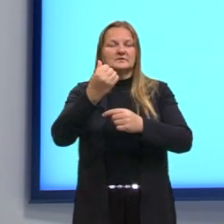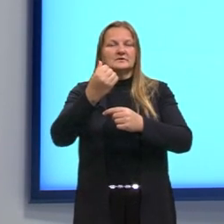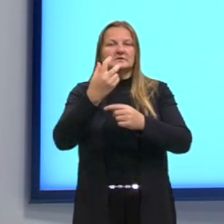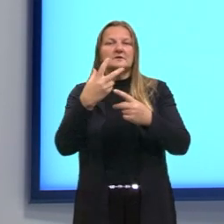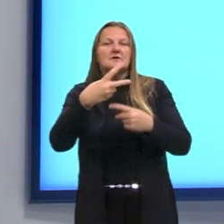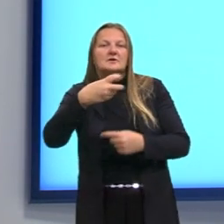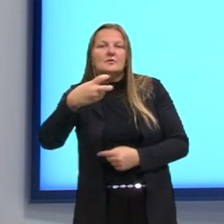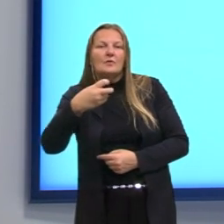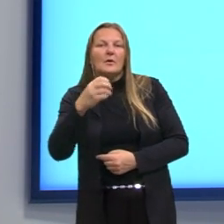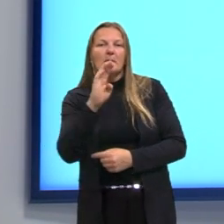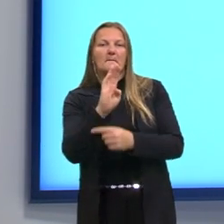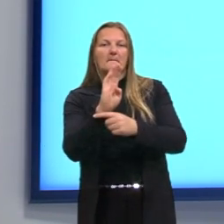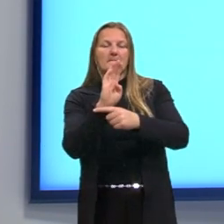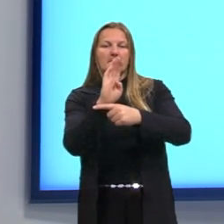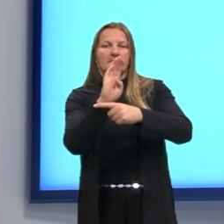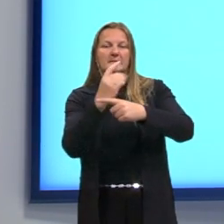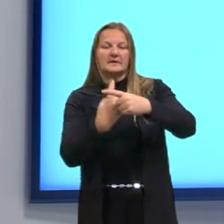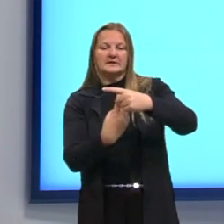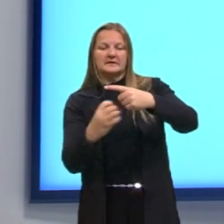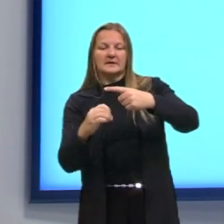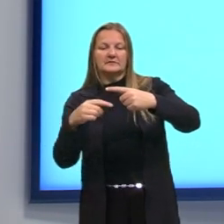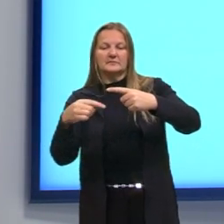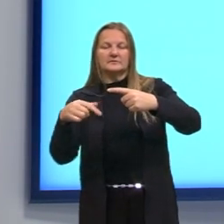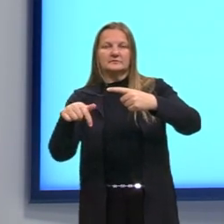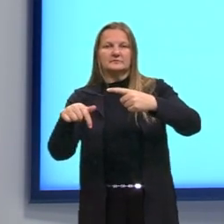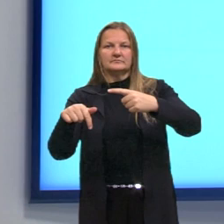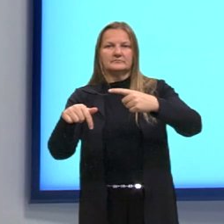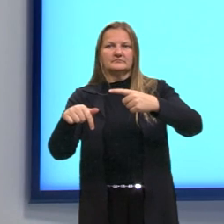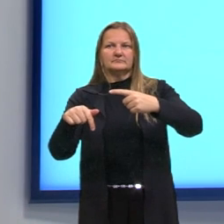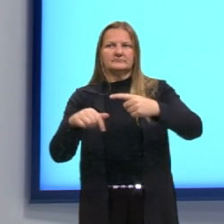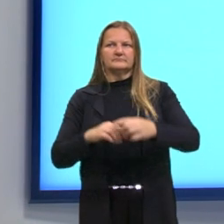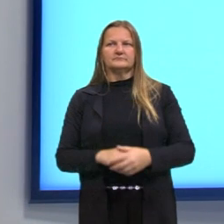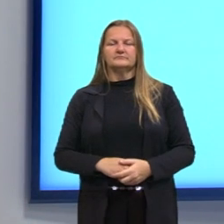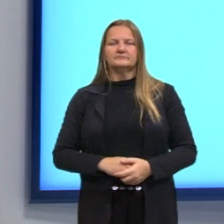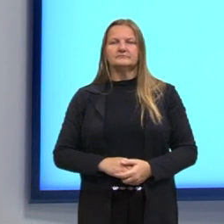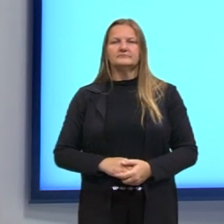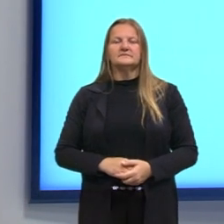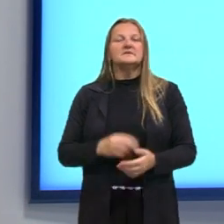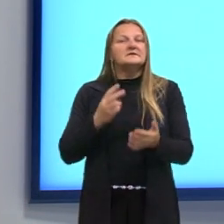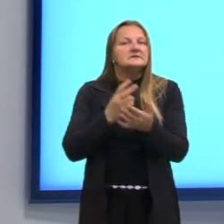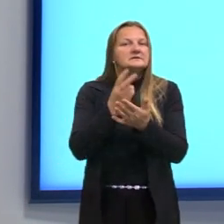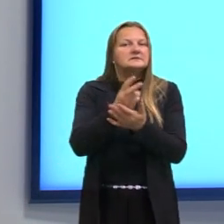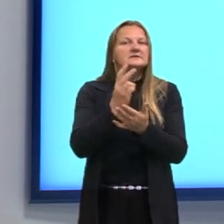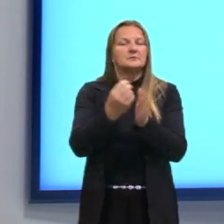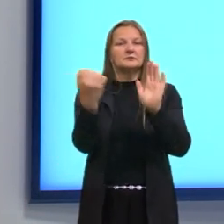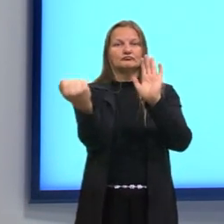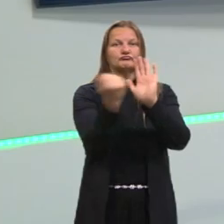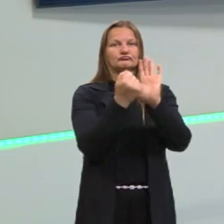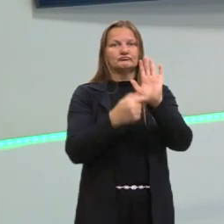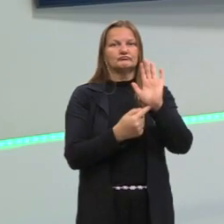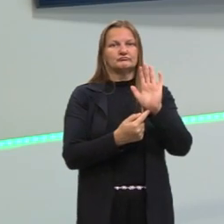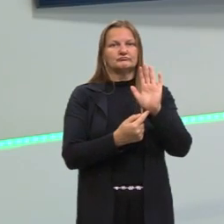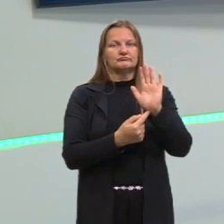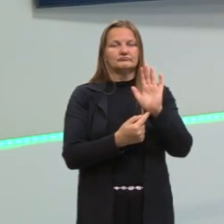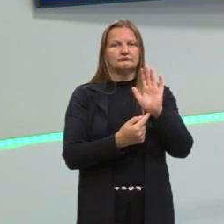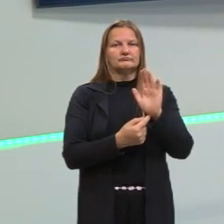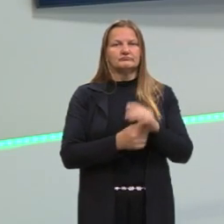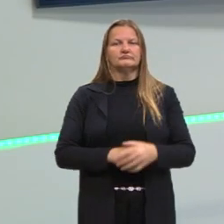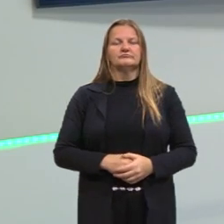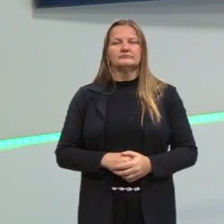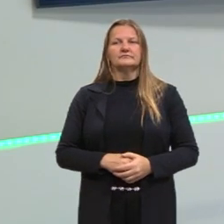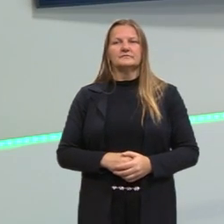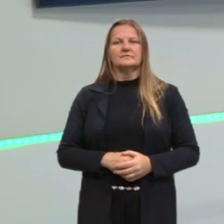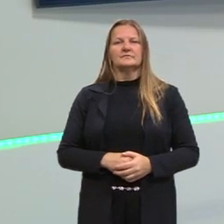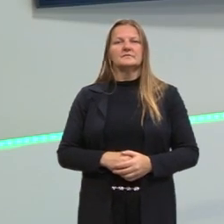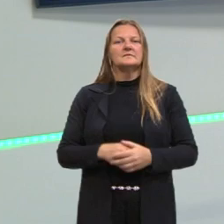B sobre 10 na menos 7. Sempre mantendo o símbolo, tá, gente? É uma desigualdade, mas o